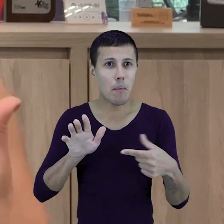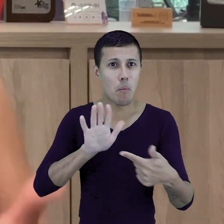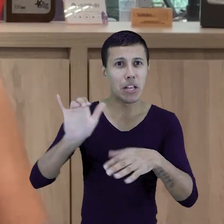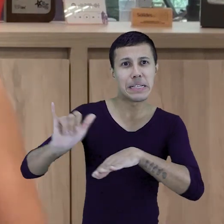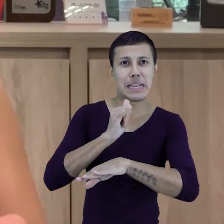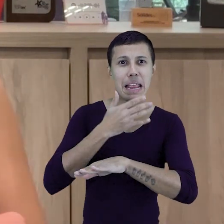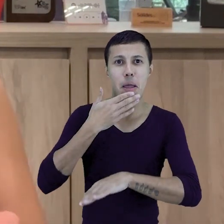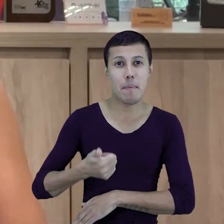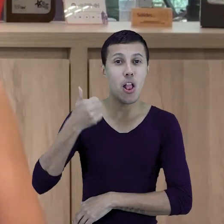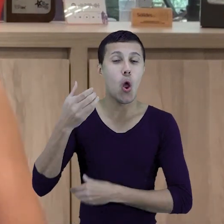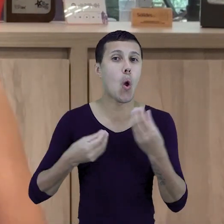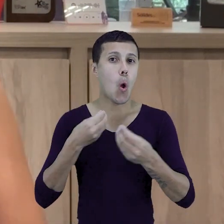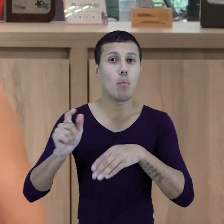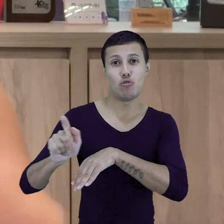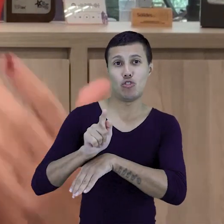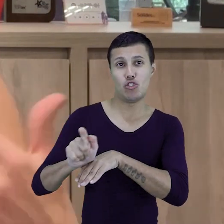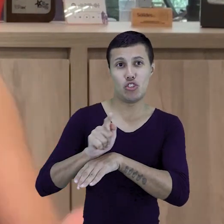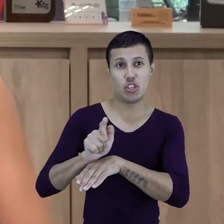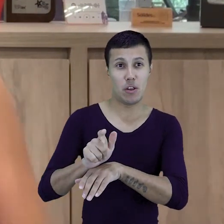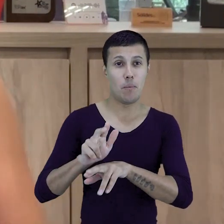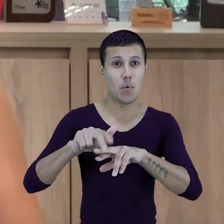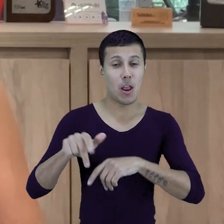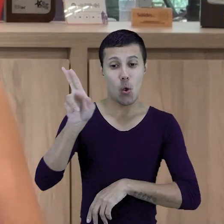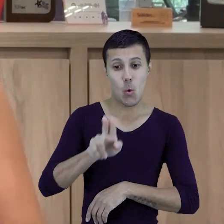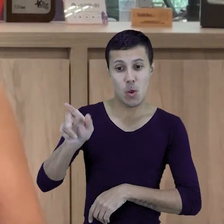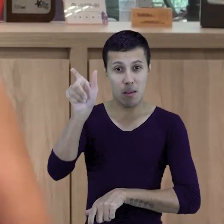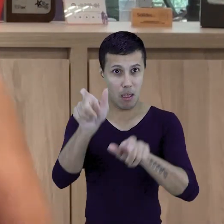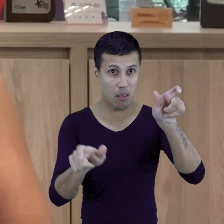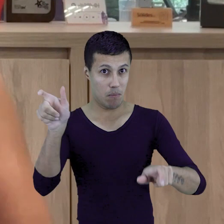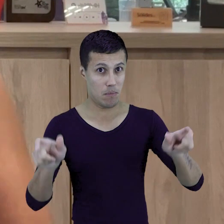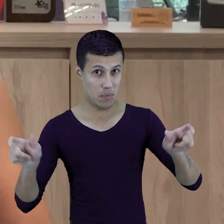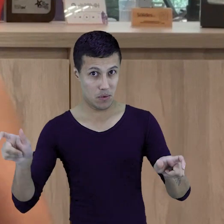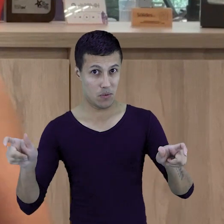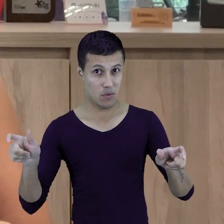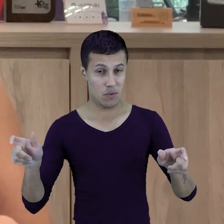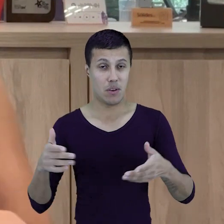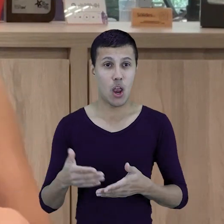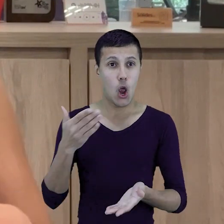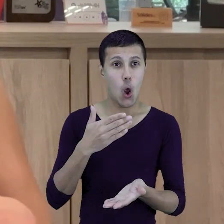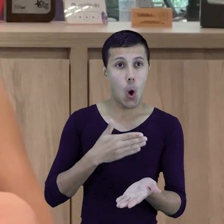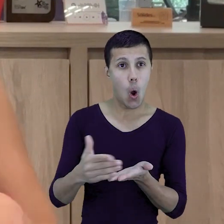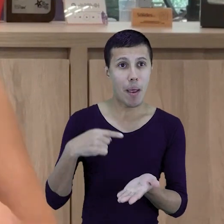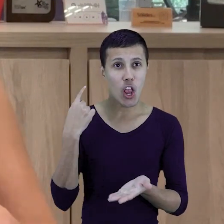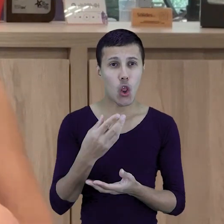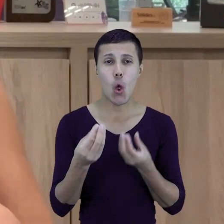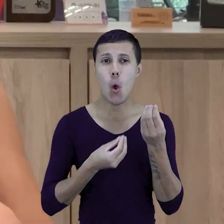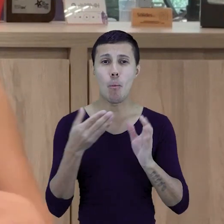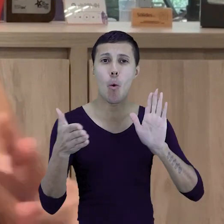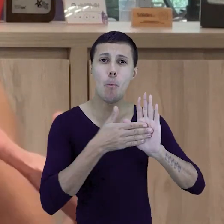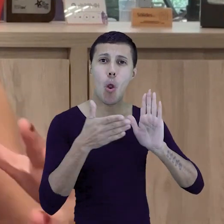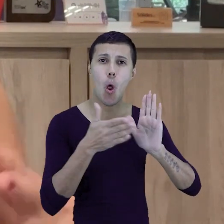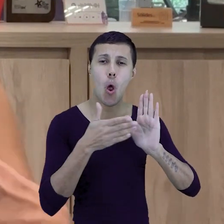mais eficiente de fazer gestão através das pessoas, a gente começa a entrar num